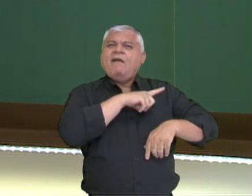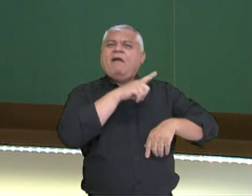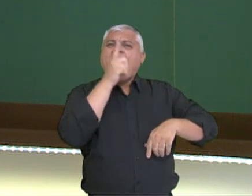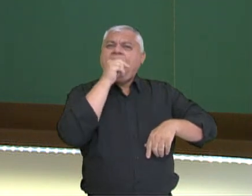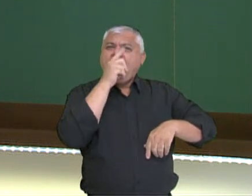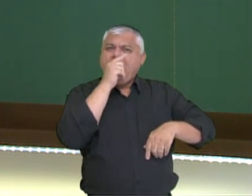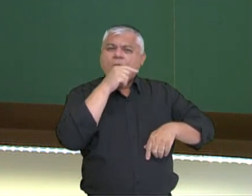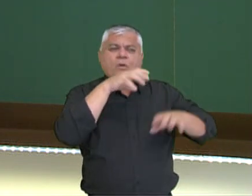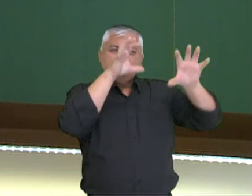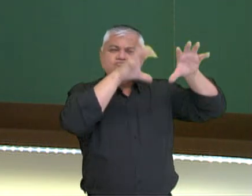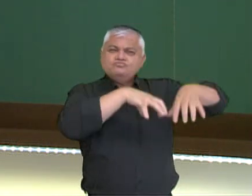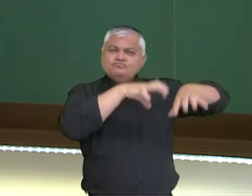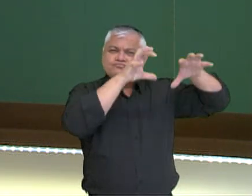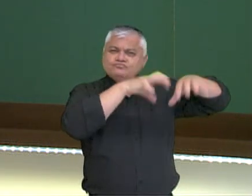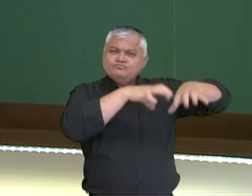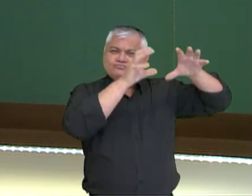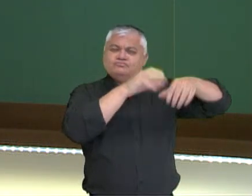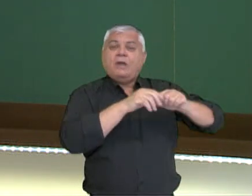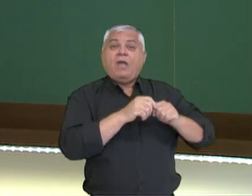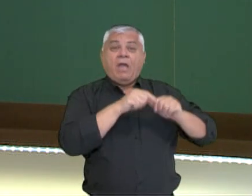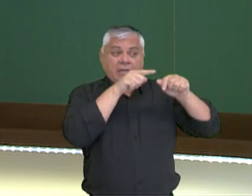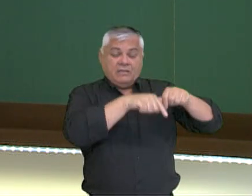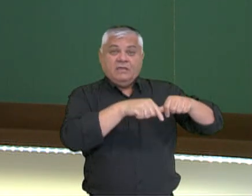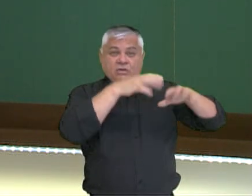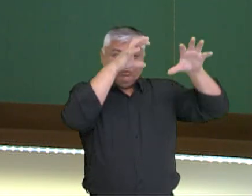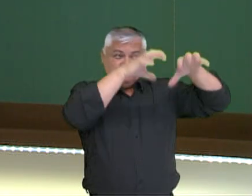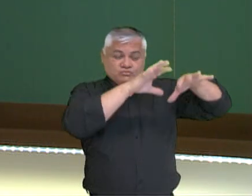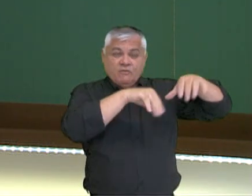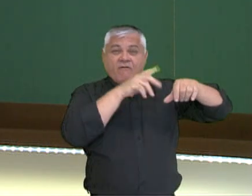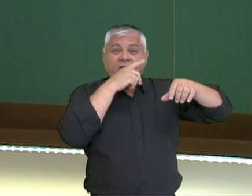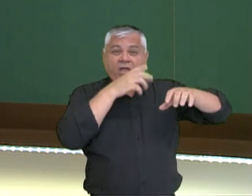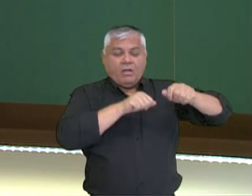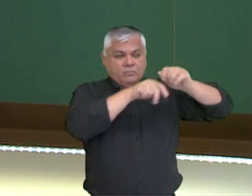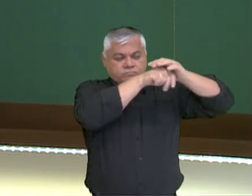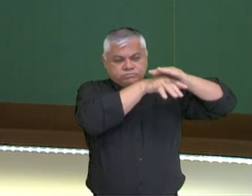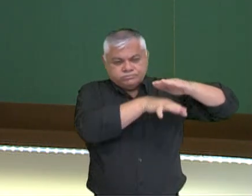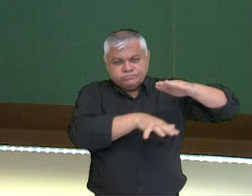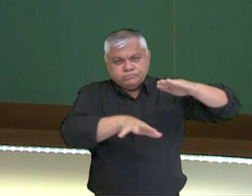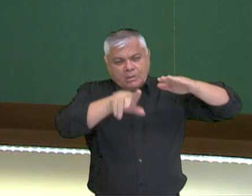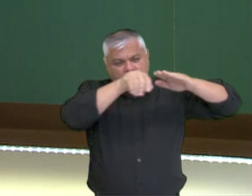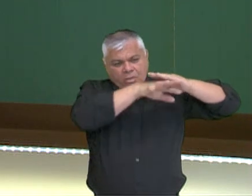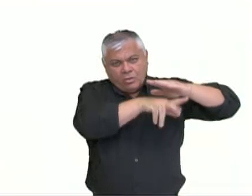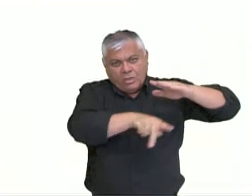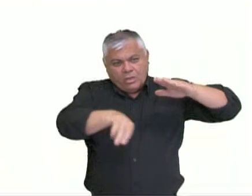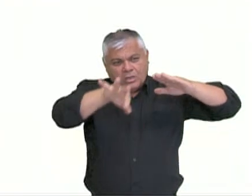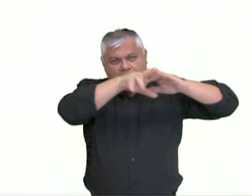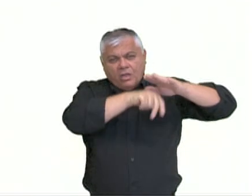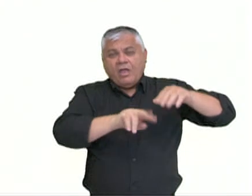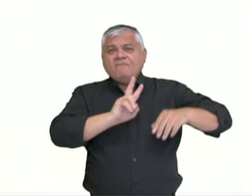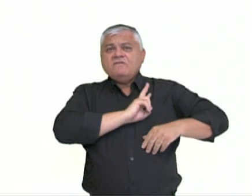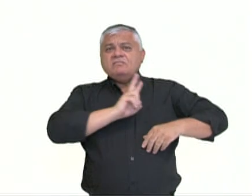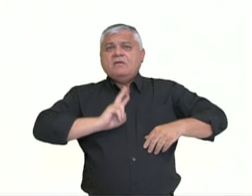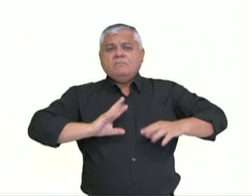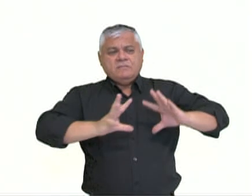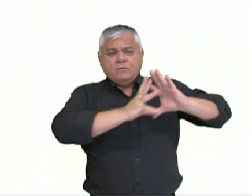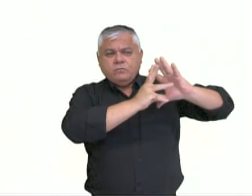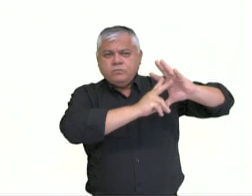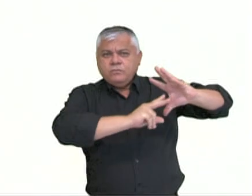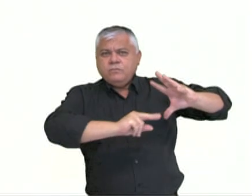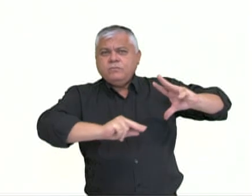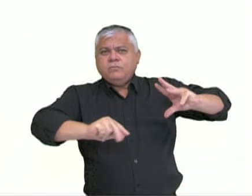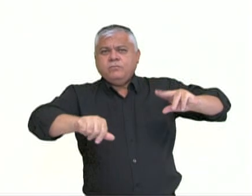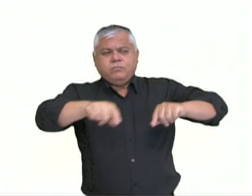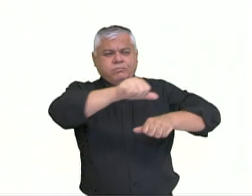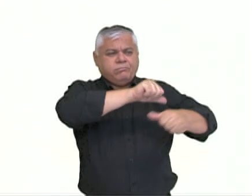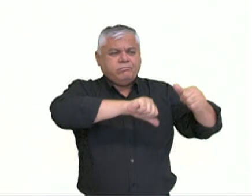uma presença muito maior de chuvas. E essas chuvas, essa ação da água acaba levando esses nutrientes embora, tornando este